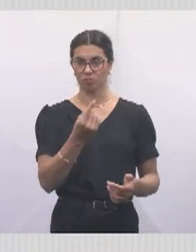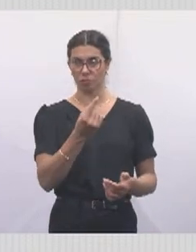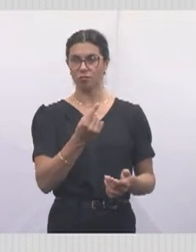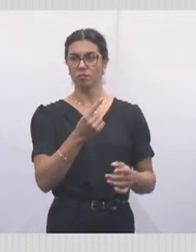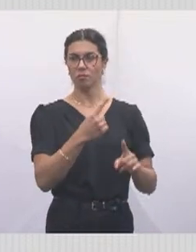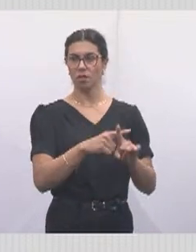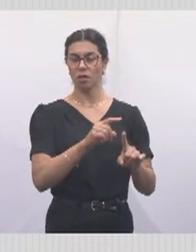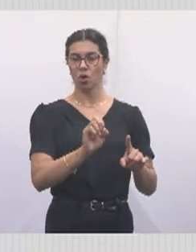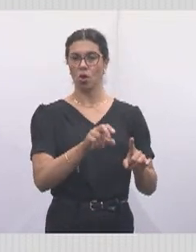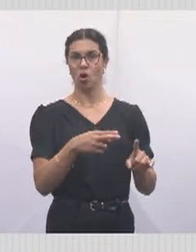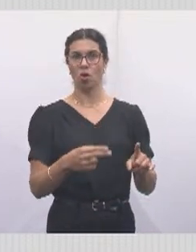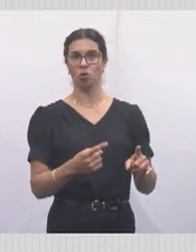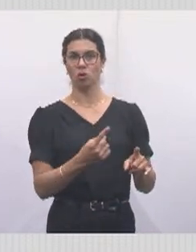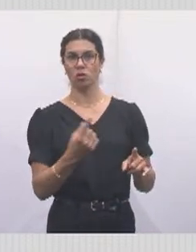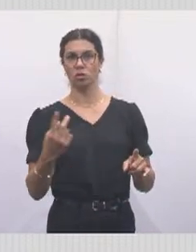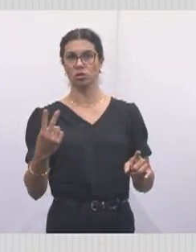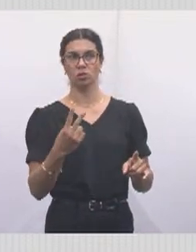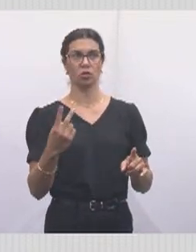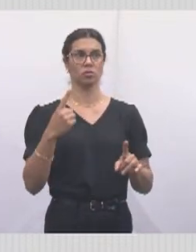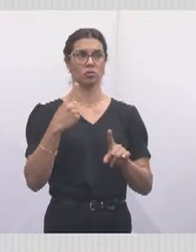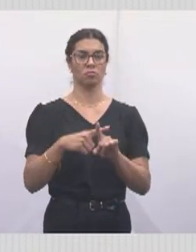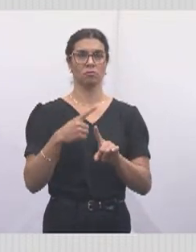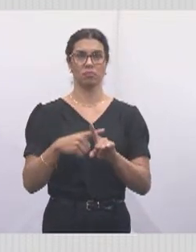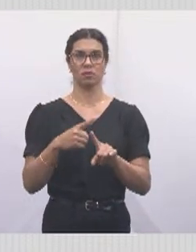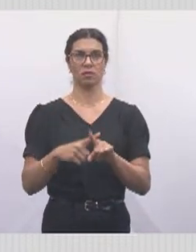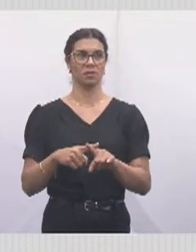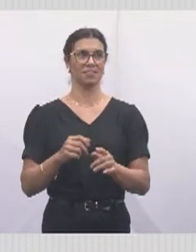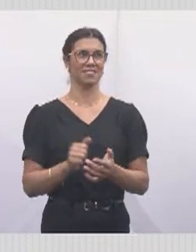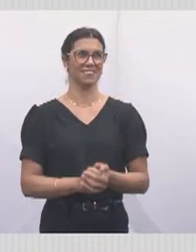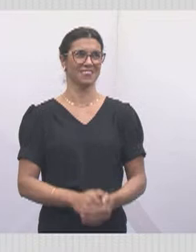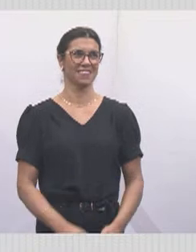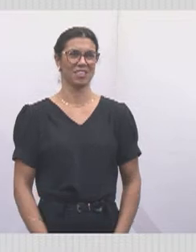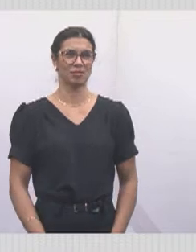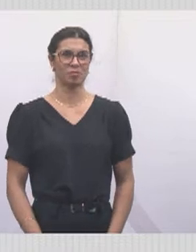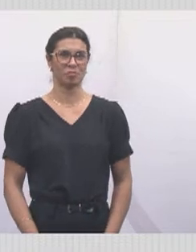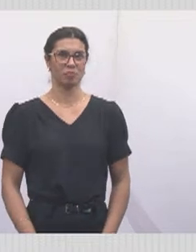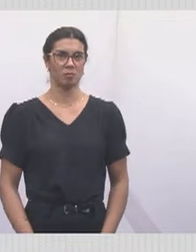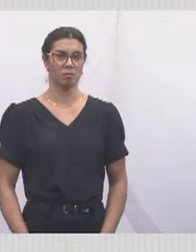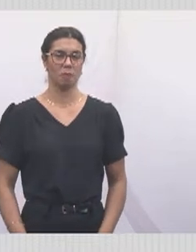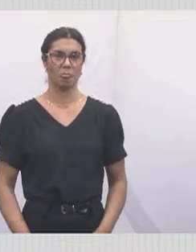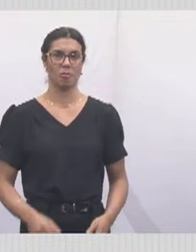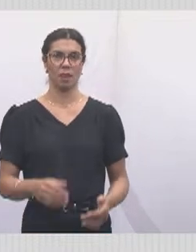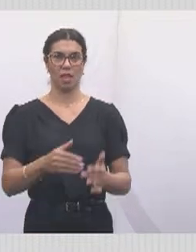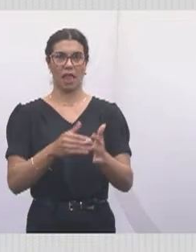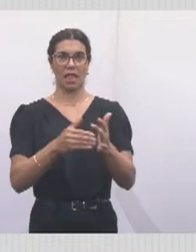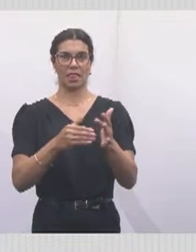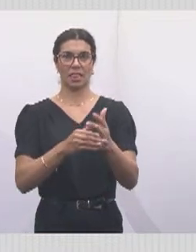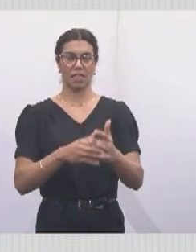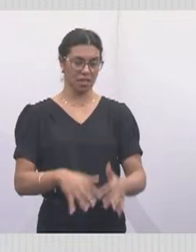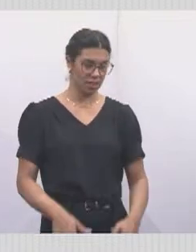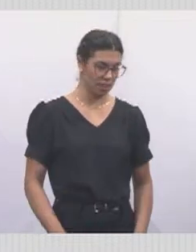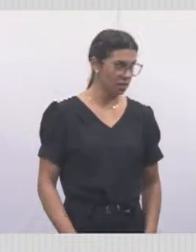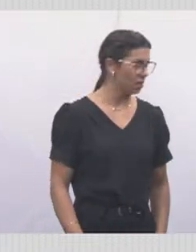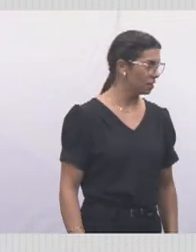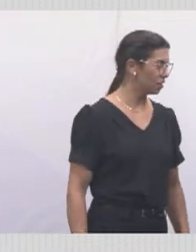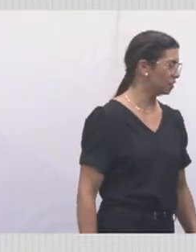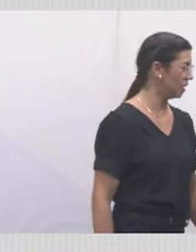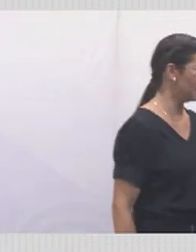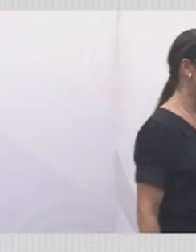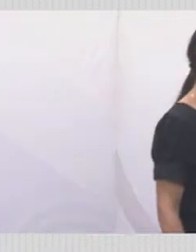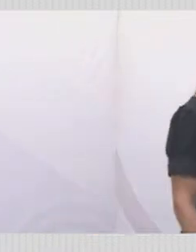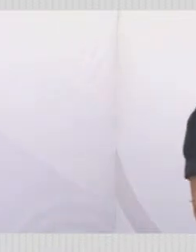17 de novembro a 15 de dezembro. Então, corre lá, procura